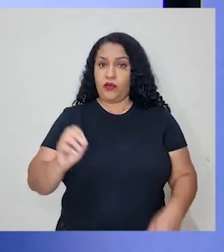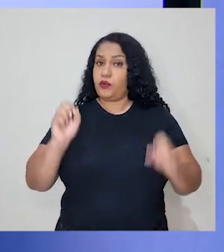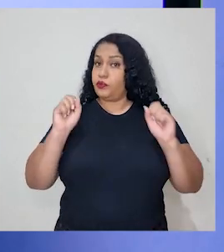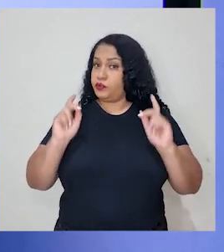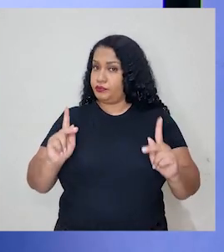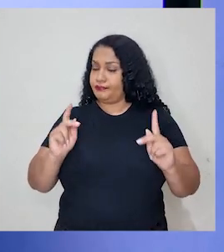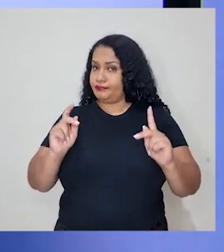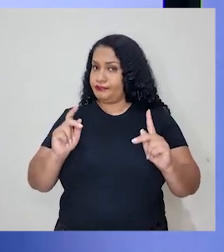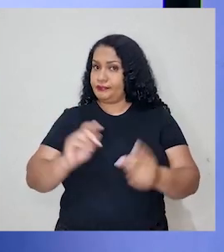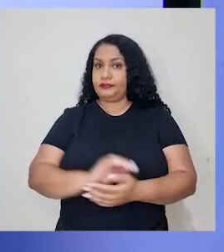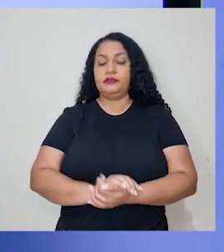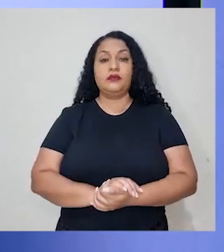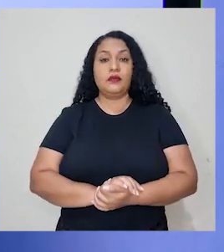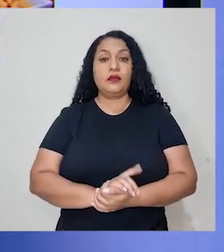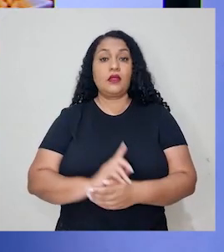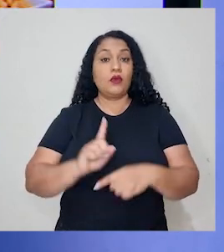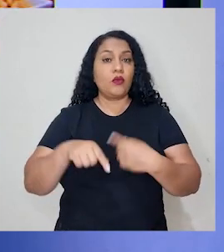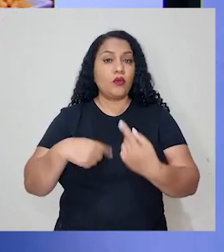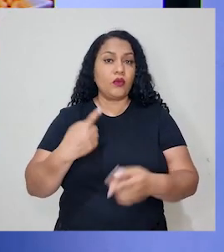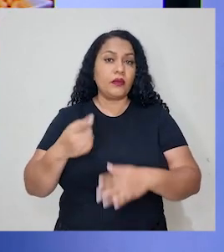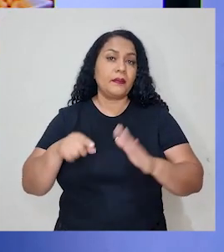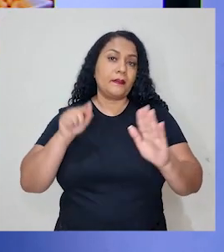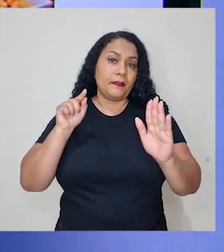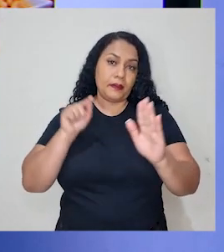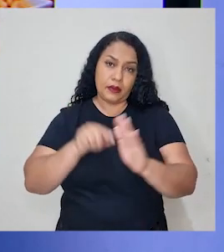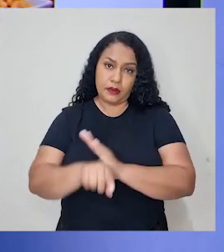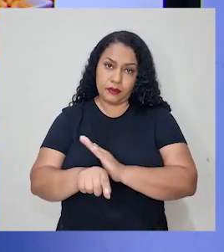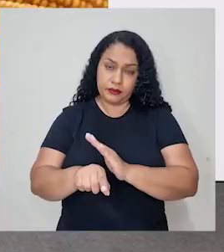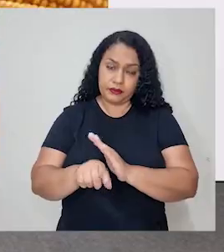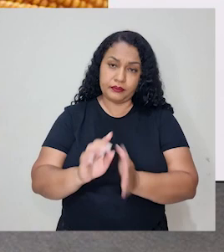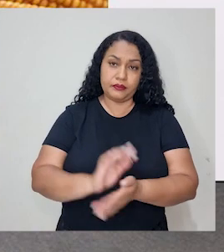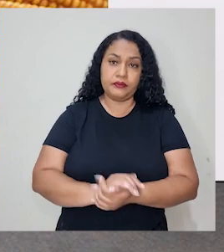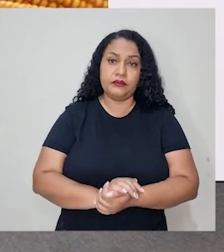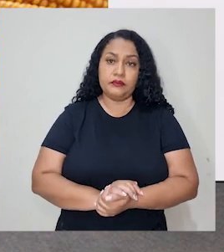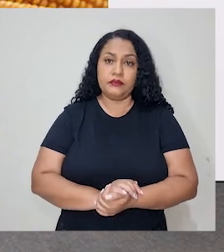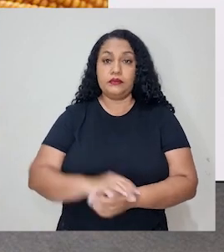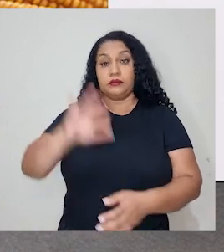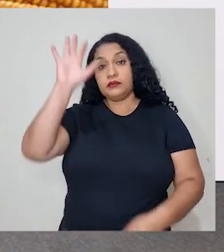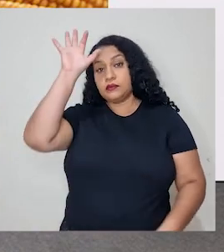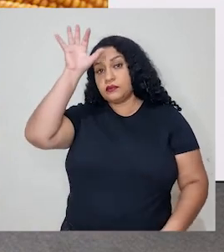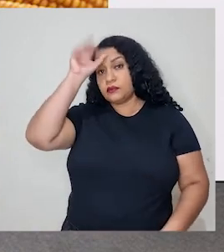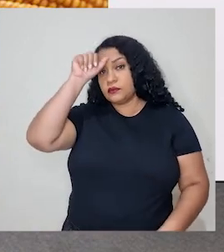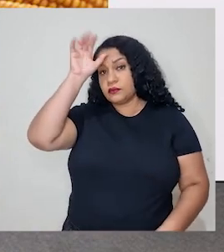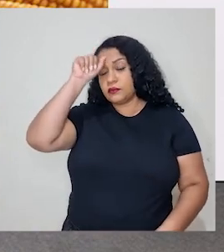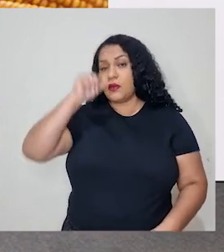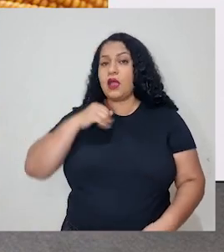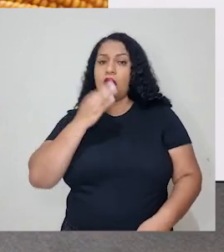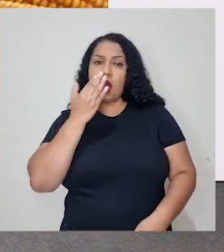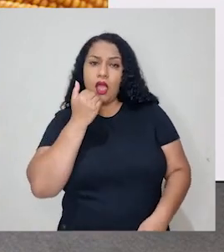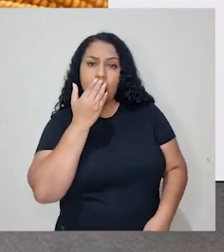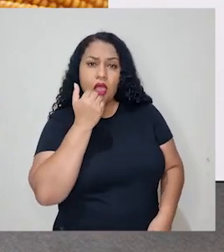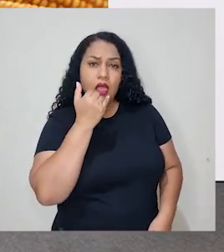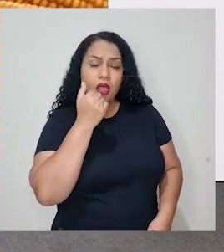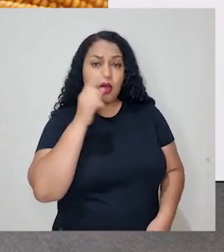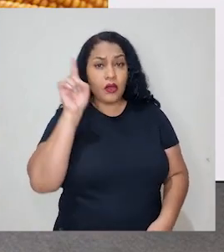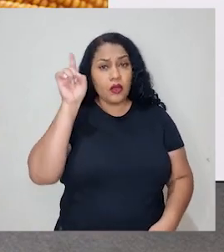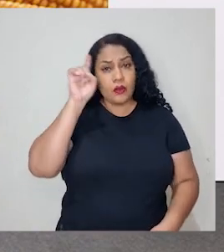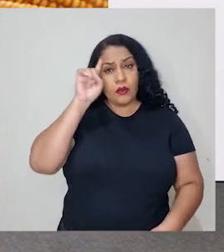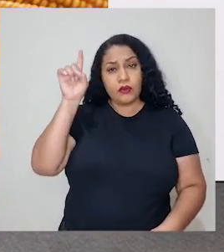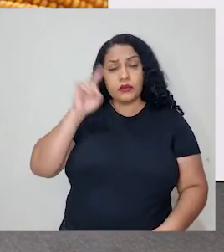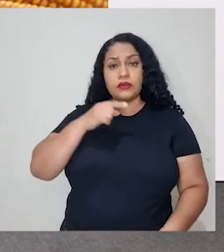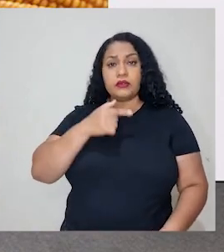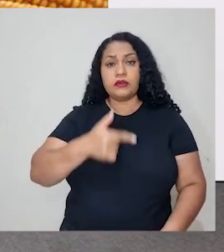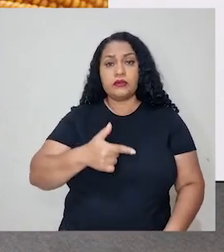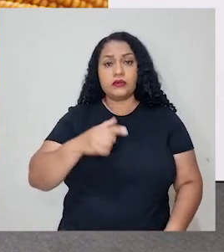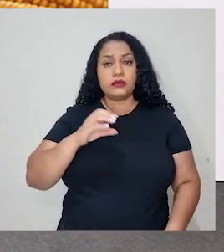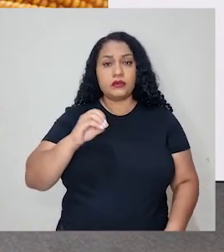Legal? Vamos para o próximo exercício. Um frango come, por dia, 200